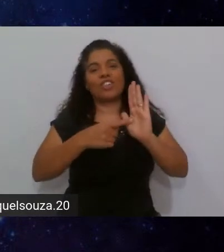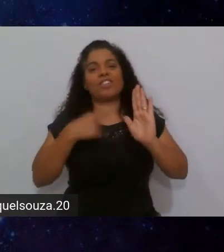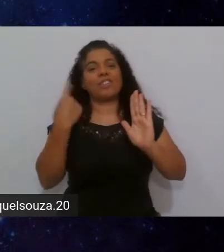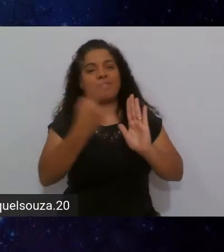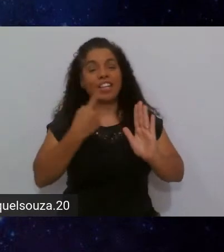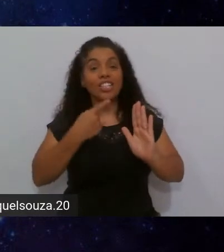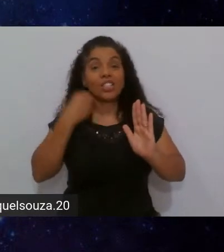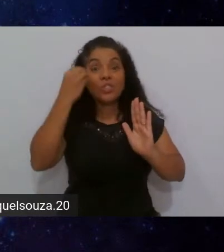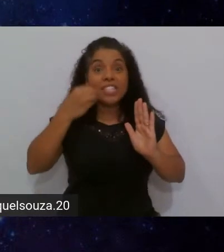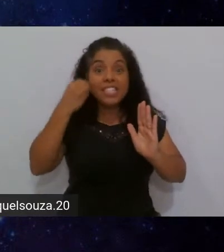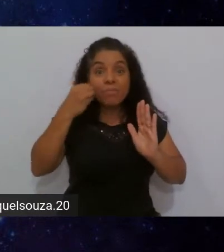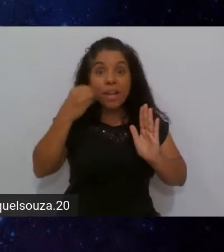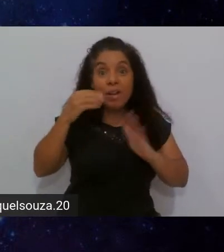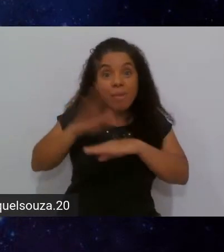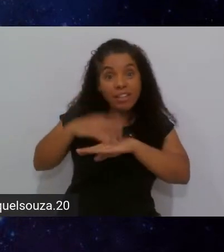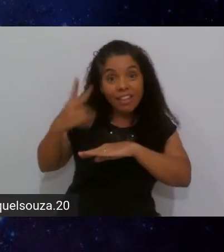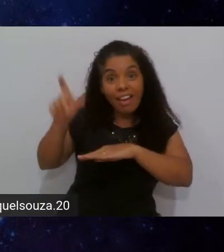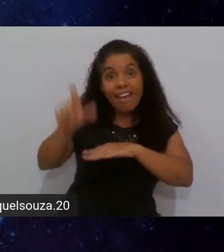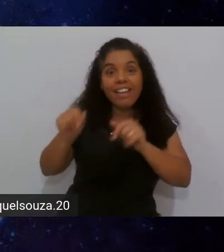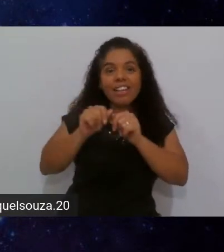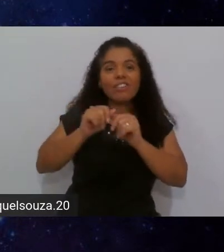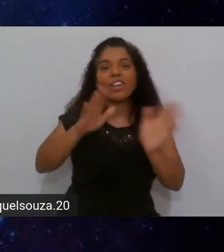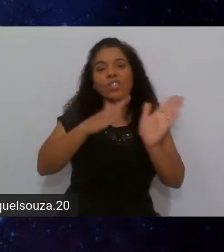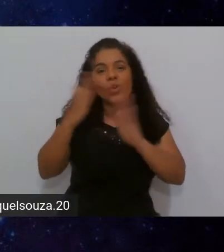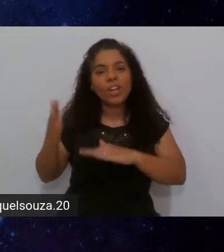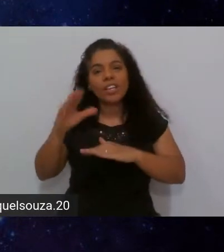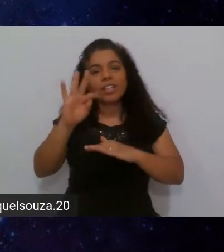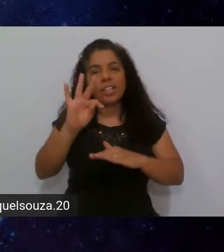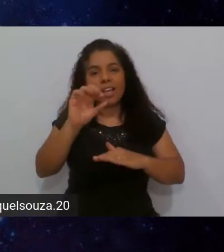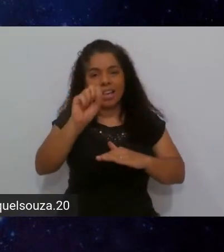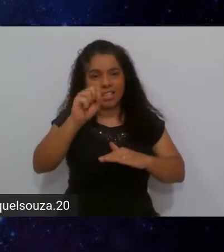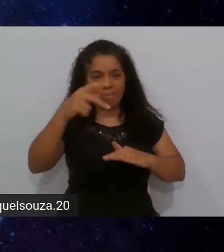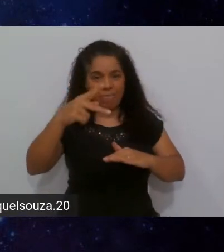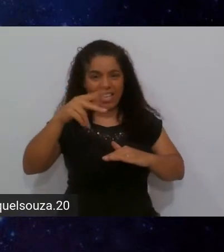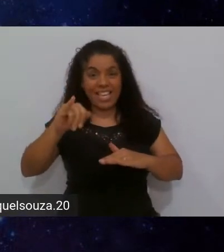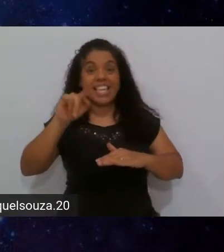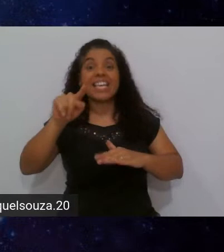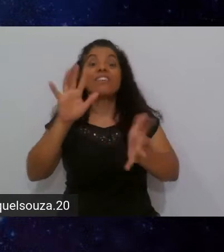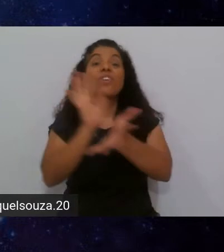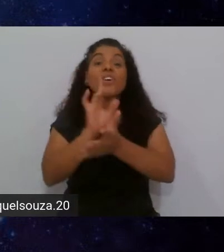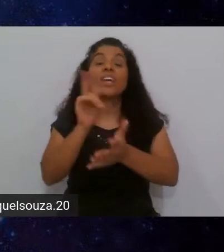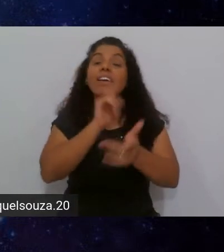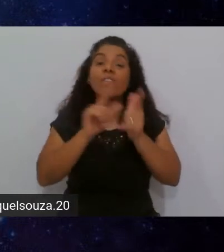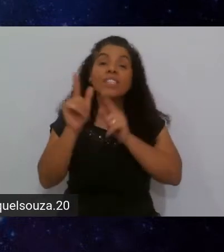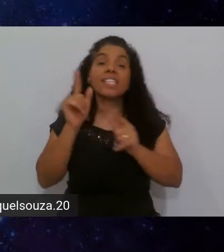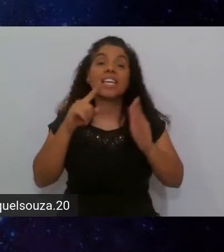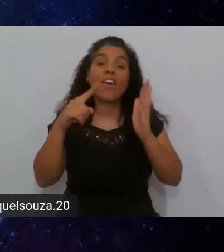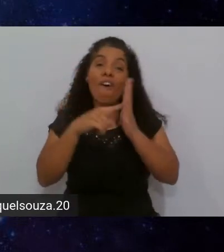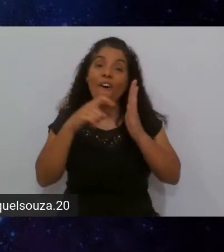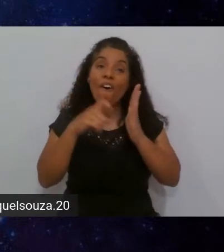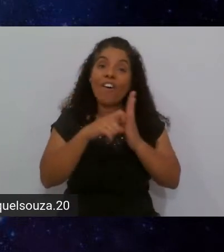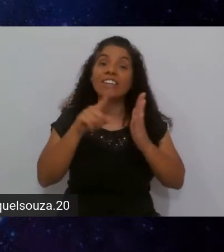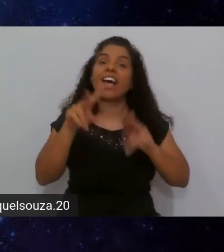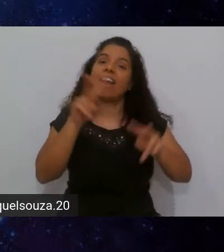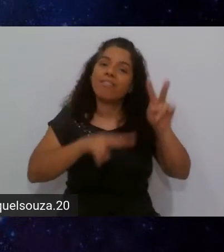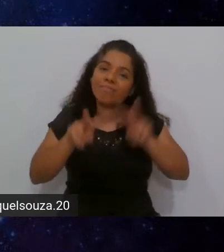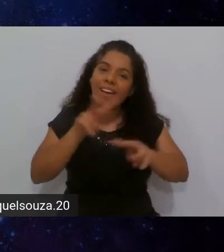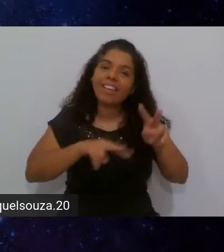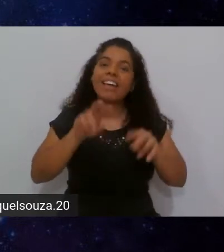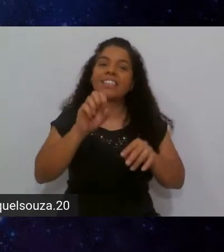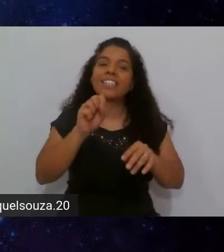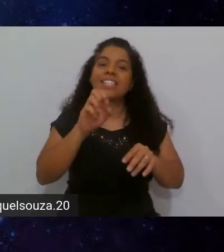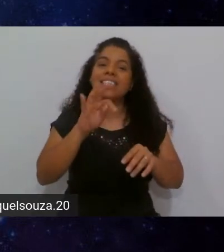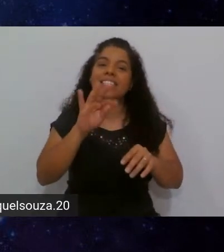experimentos que ele fez durante o TSPI que foi ali a questão de conseguir rodar ali uma análise estática